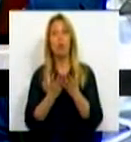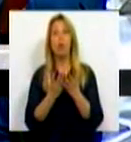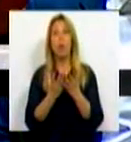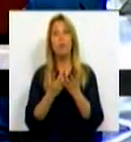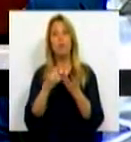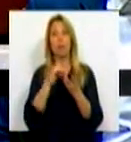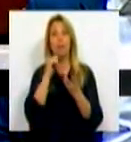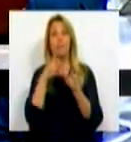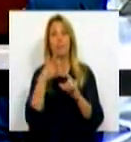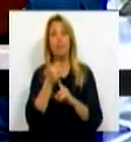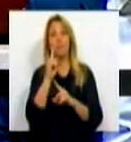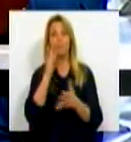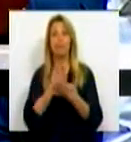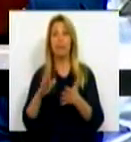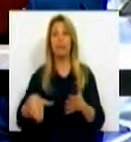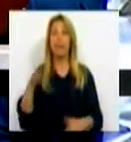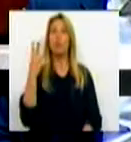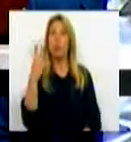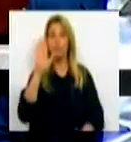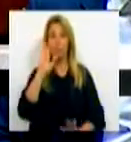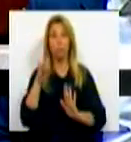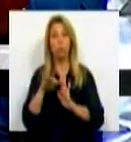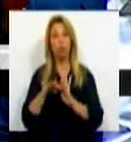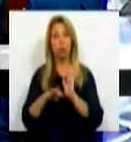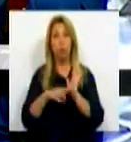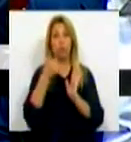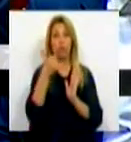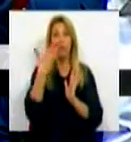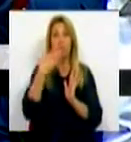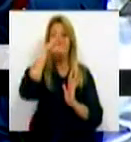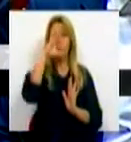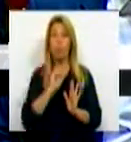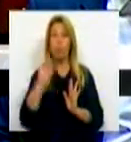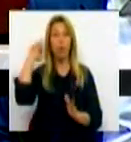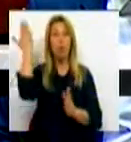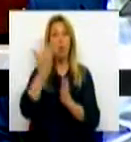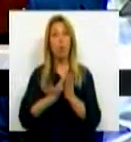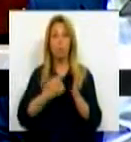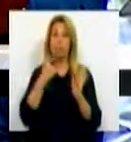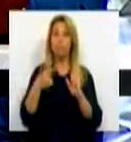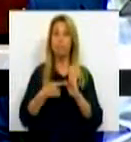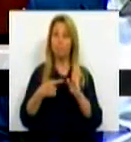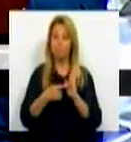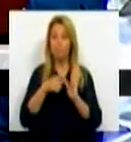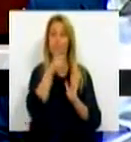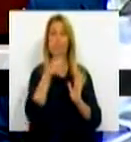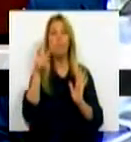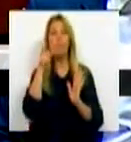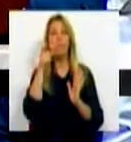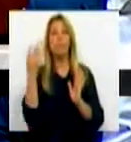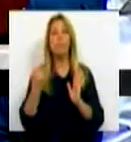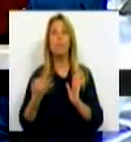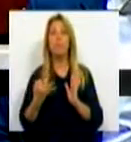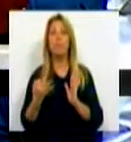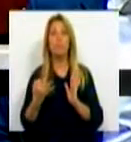até aos 4 anos, mas o que está inscrito no programa do 21º Governo Constitucional é um compromisso para